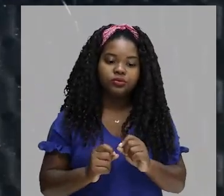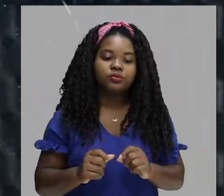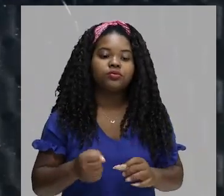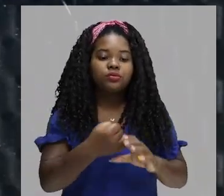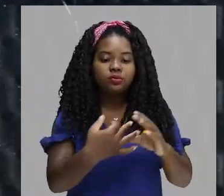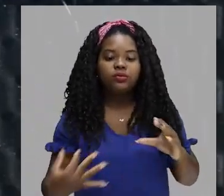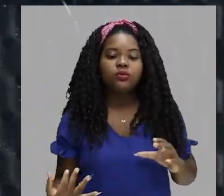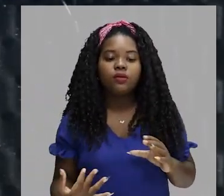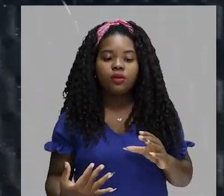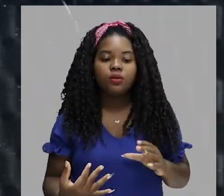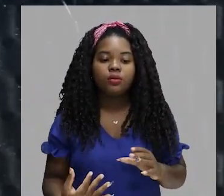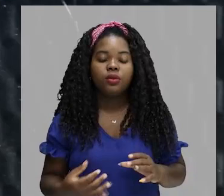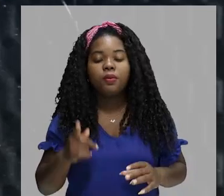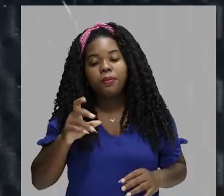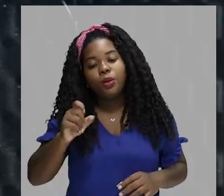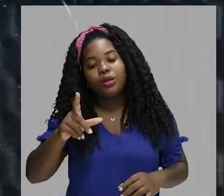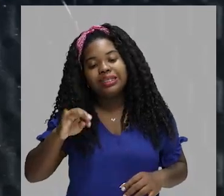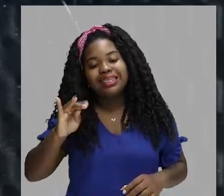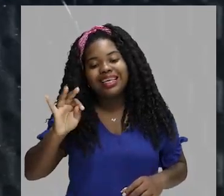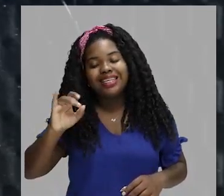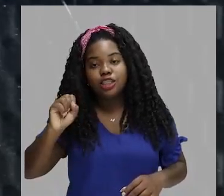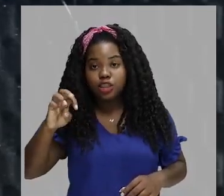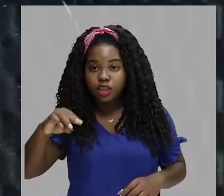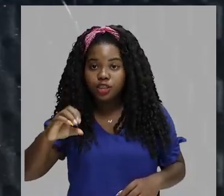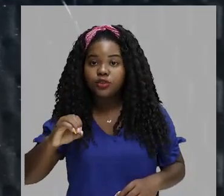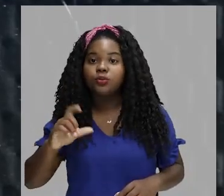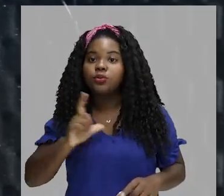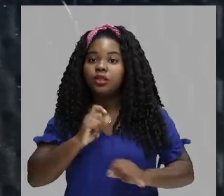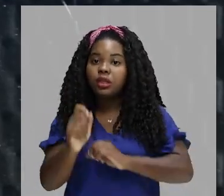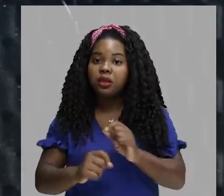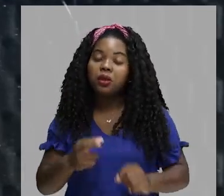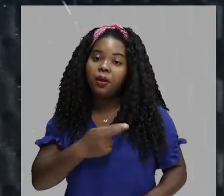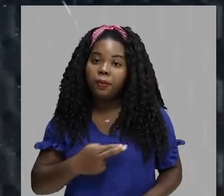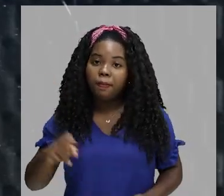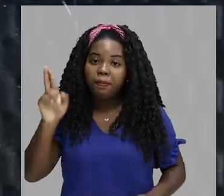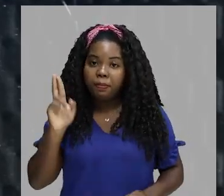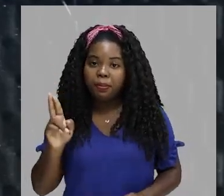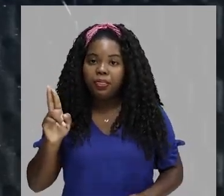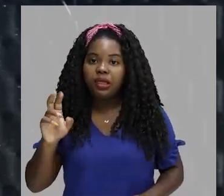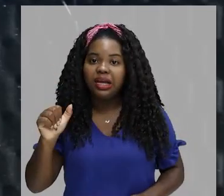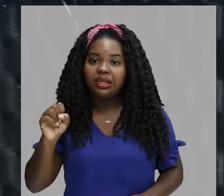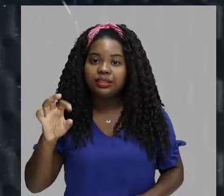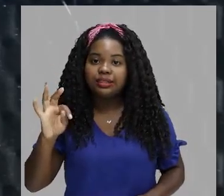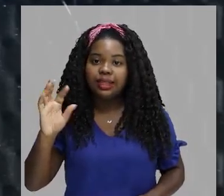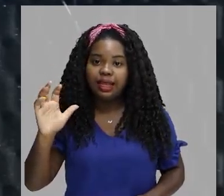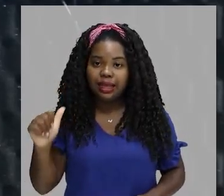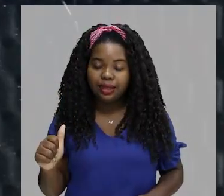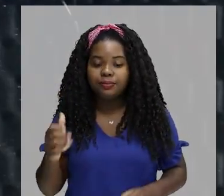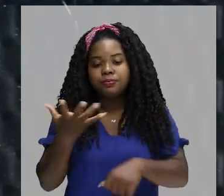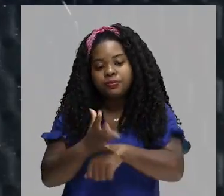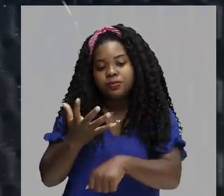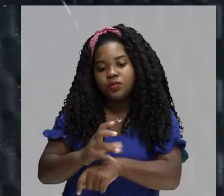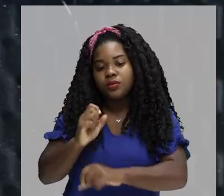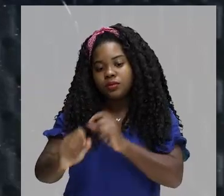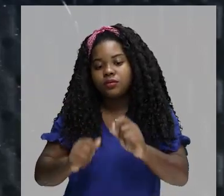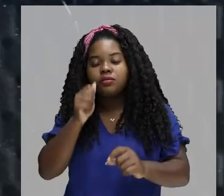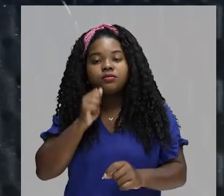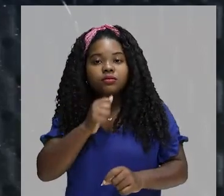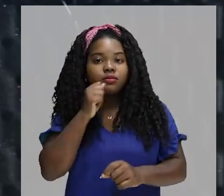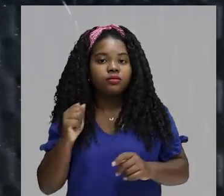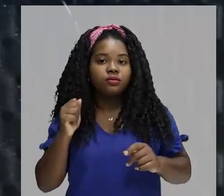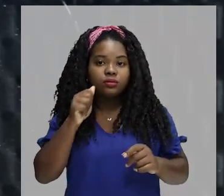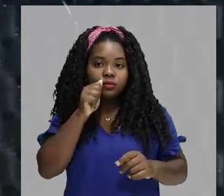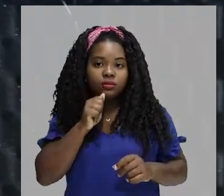característica desse politeísmo presente na religião azteca. Praticavam sacrifícios humanos,